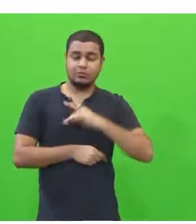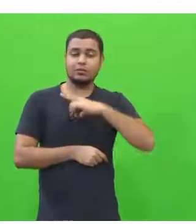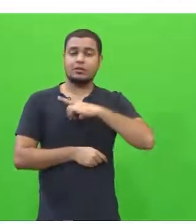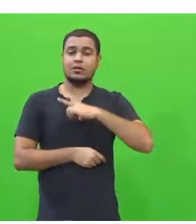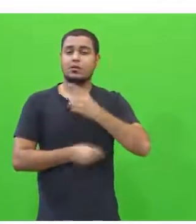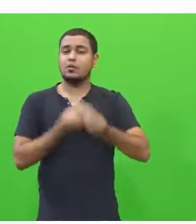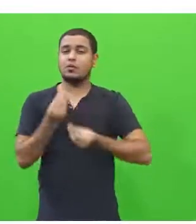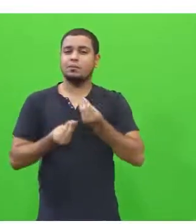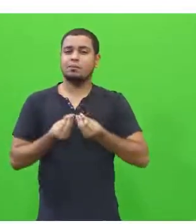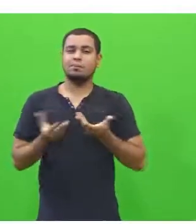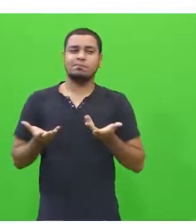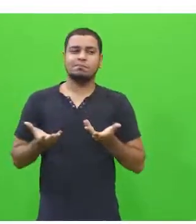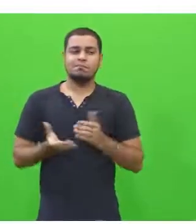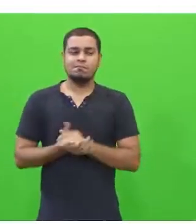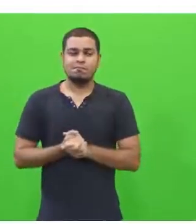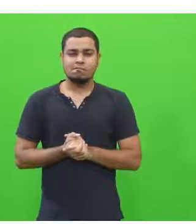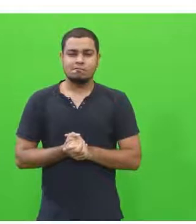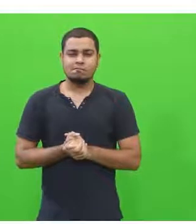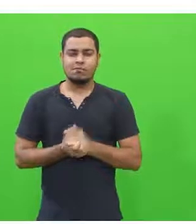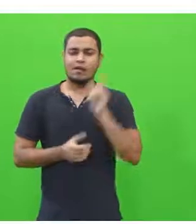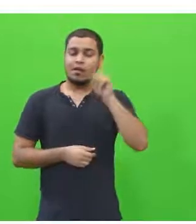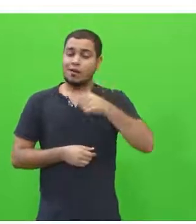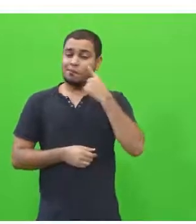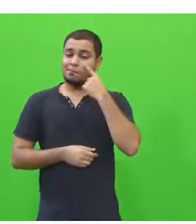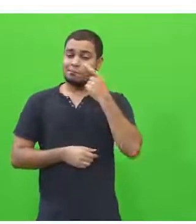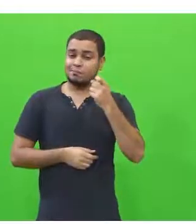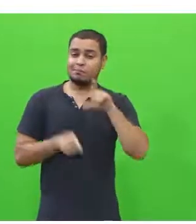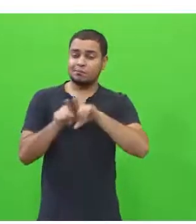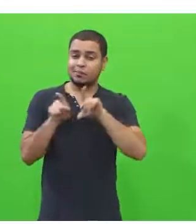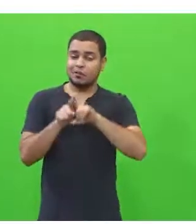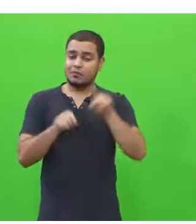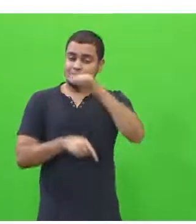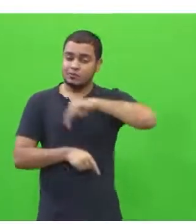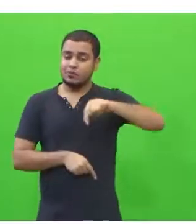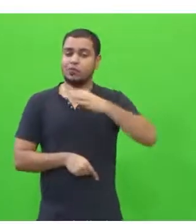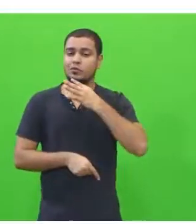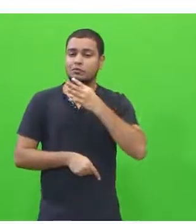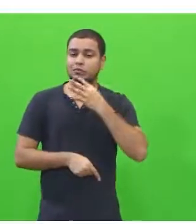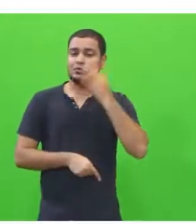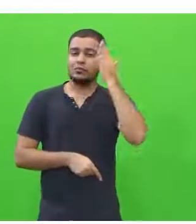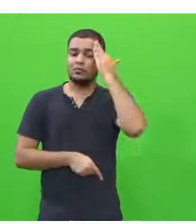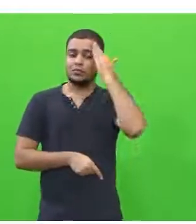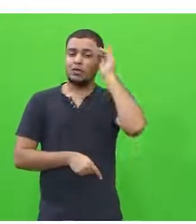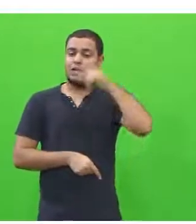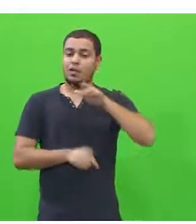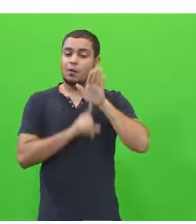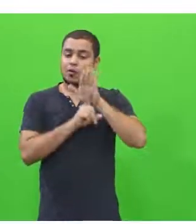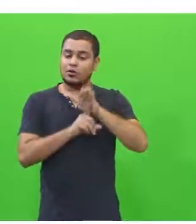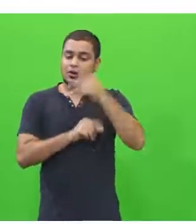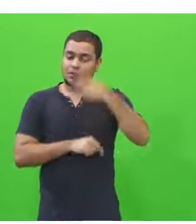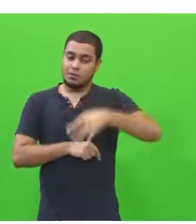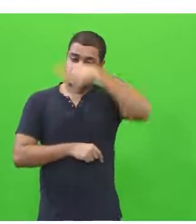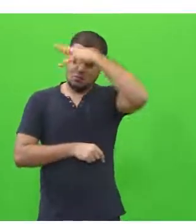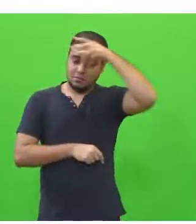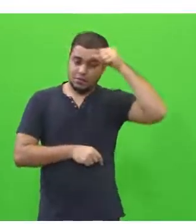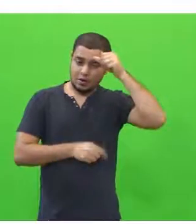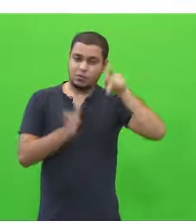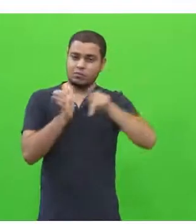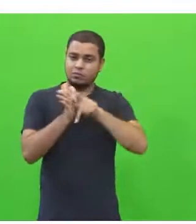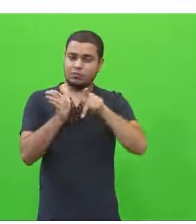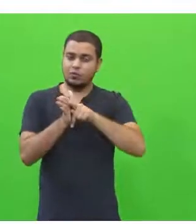achamos interessante, significativo para vocês, trazer também realidade nossa, realidade